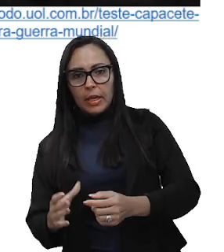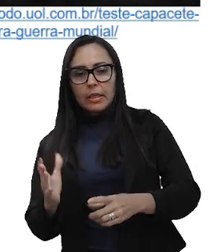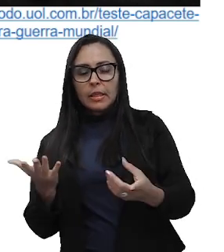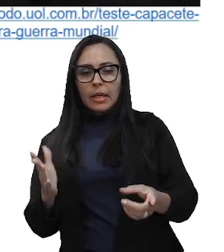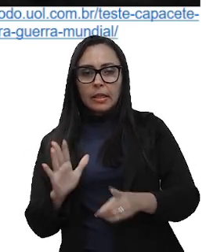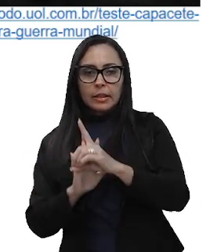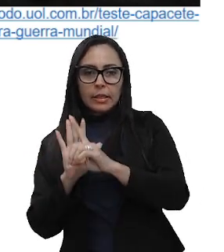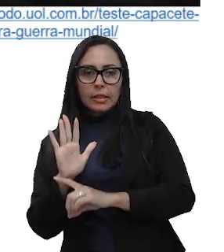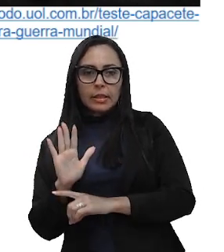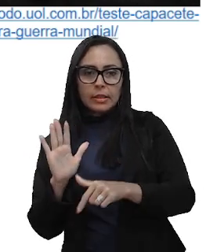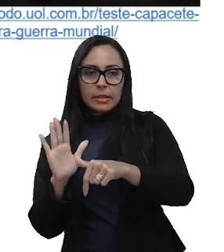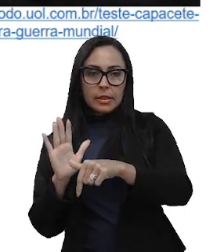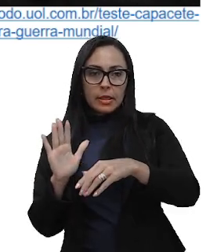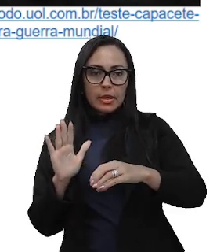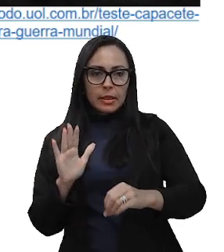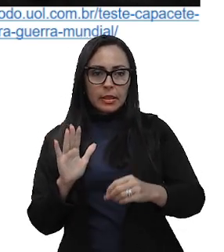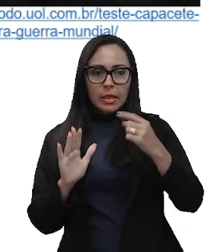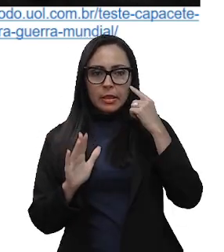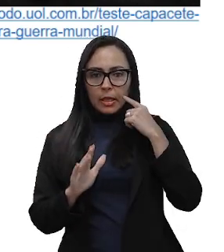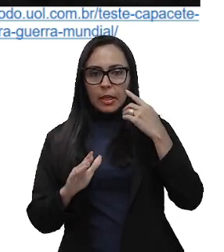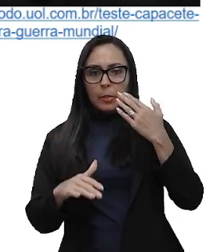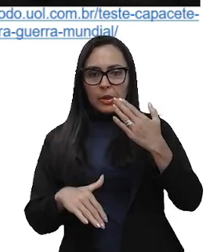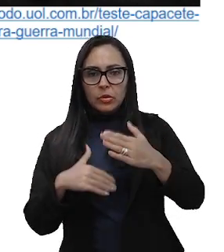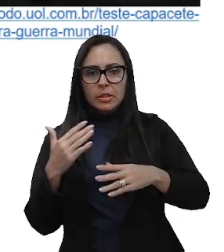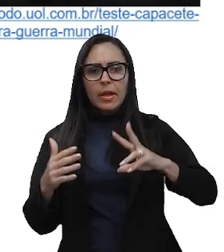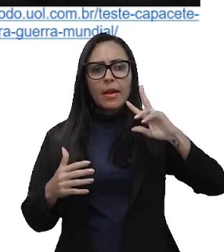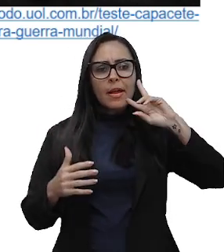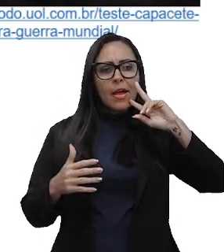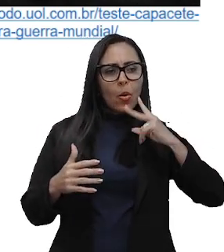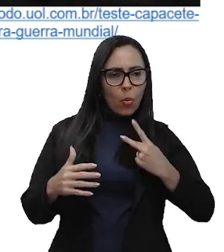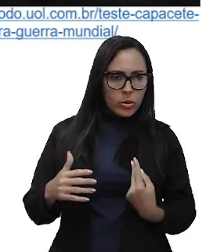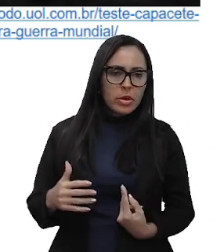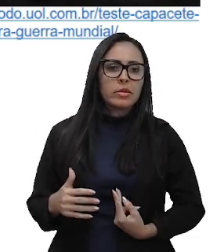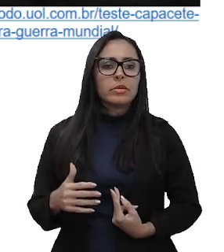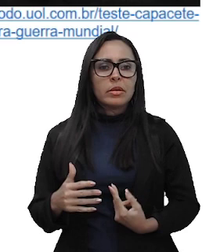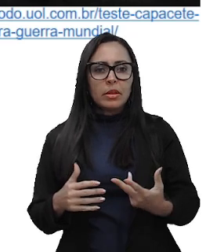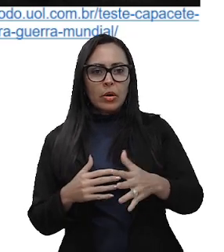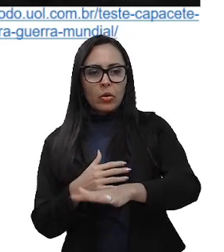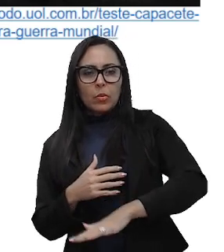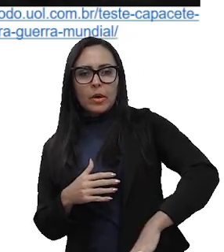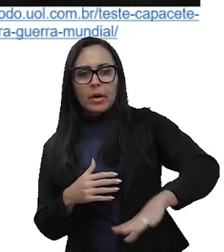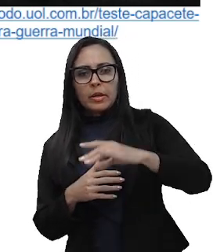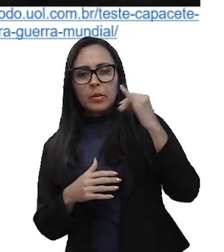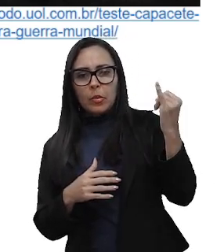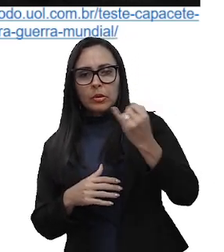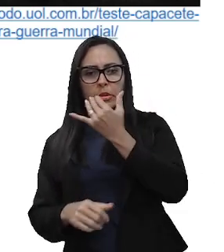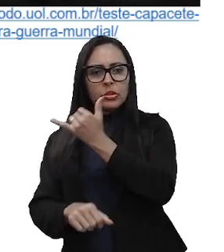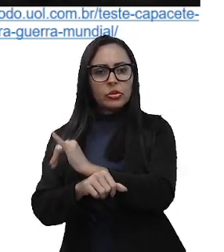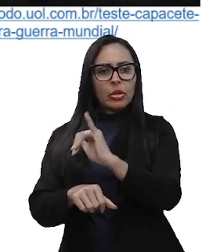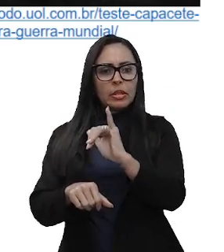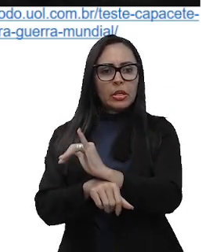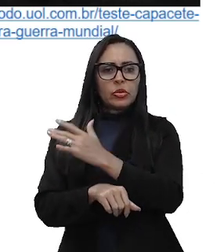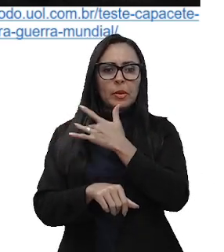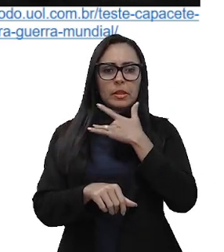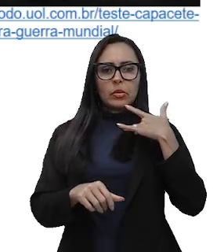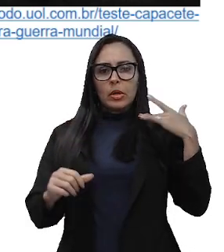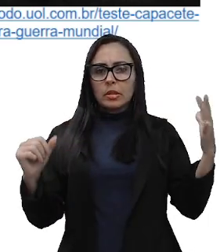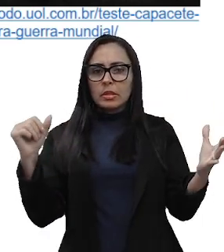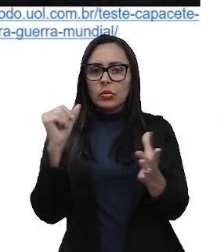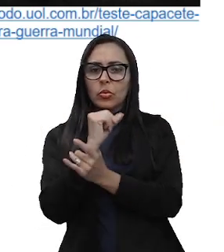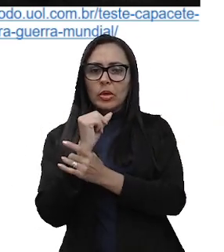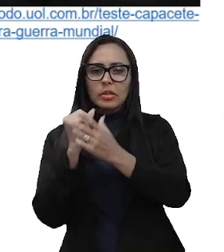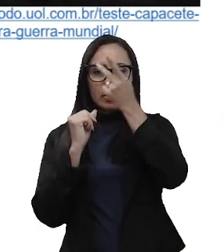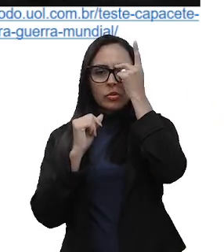70, a ergonomia passou a ser reconhecida como uma área de importância estratégica para a saúde e segurança dos